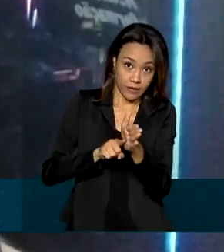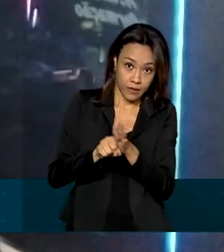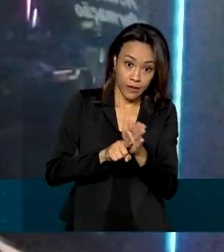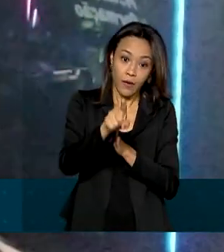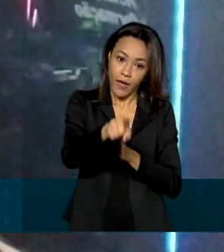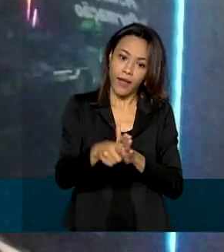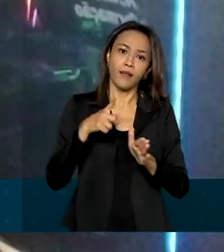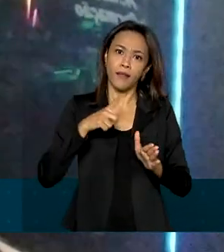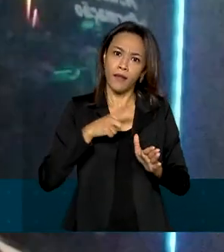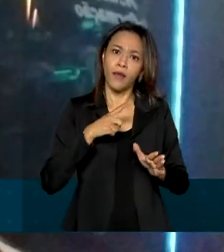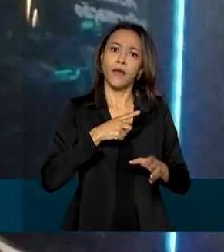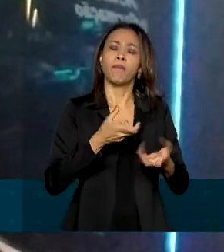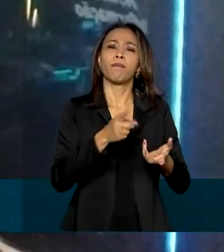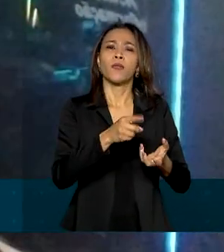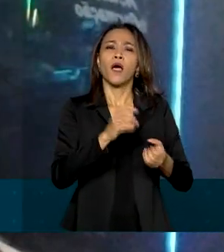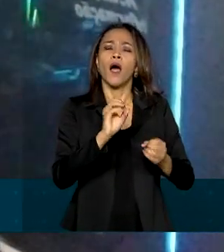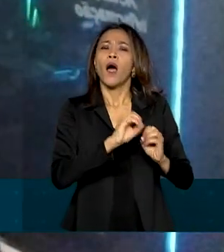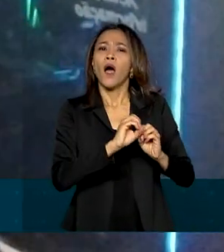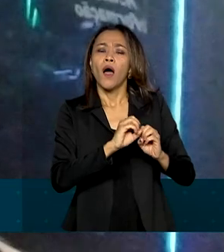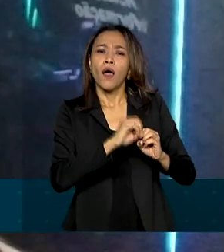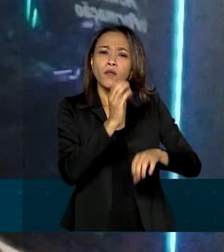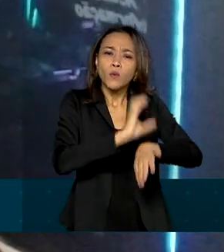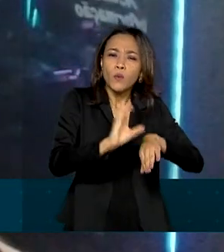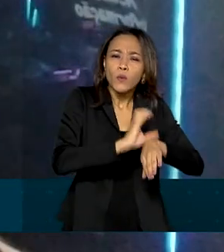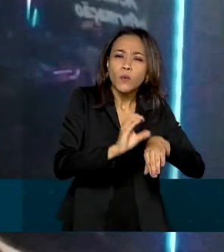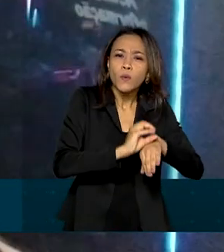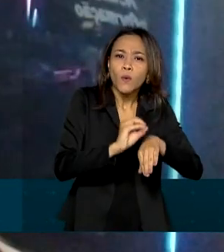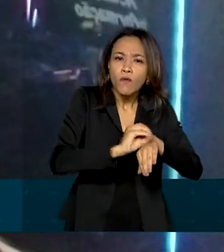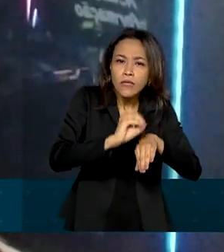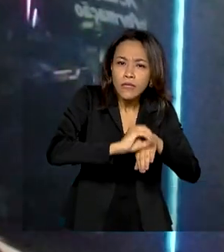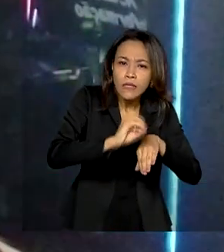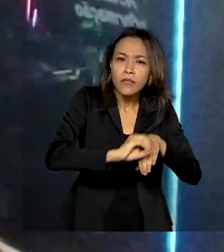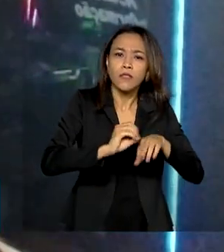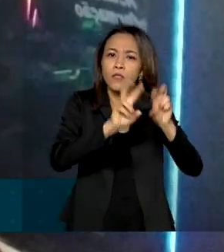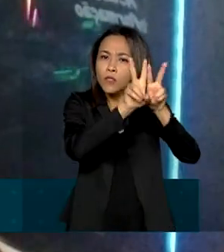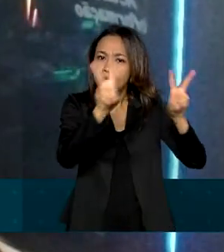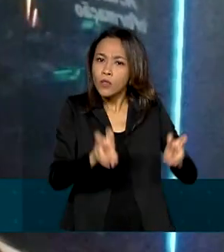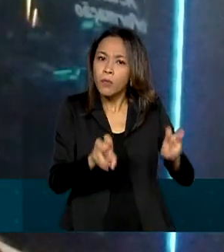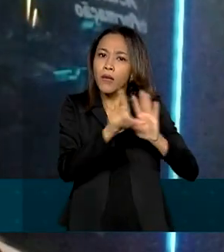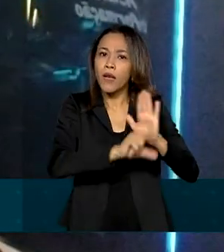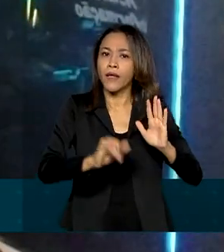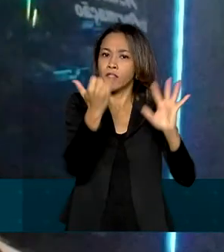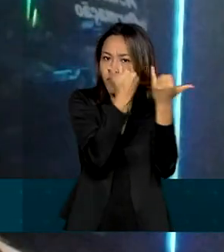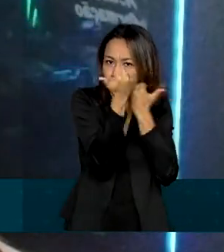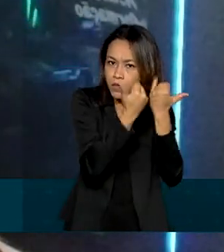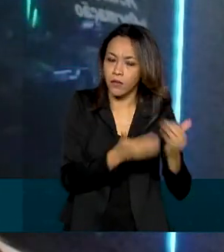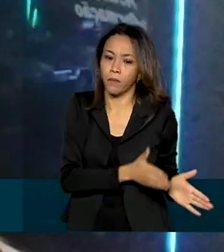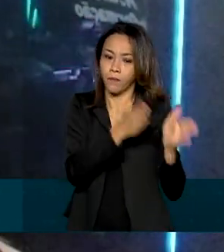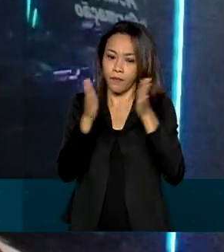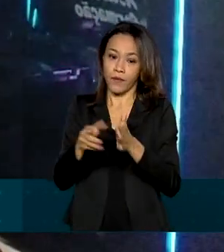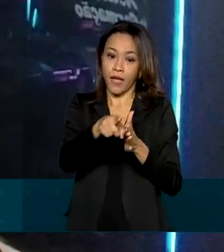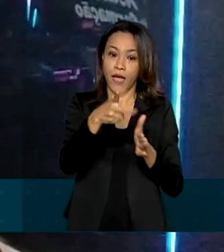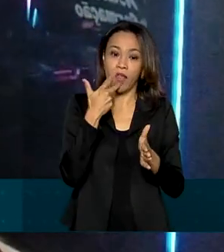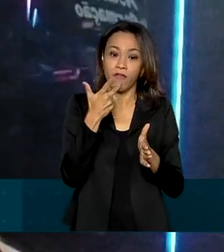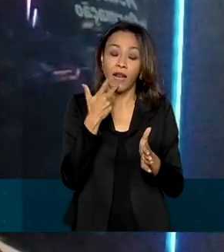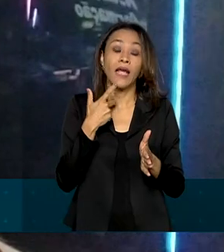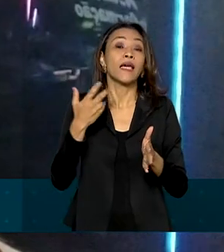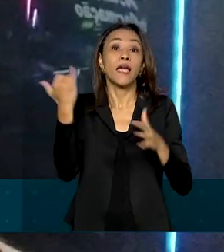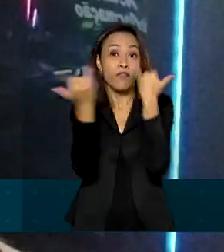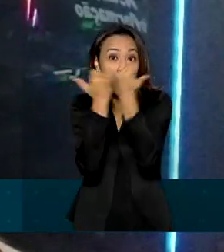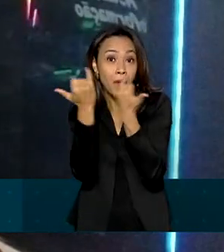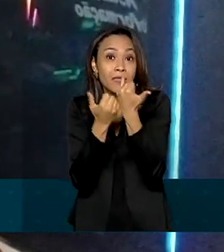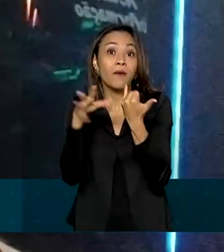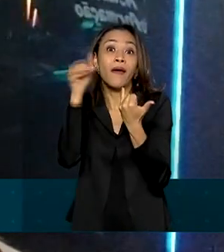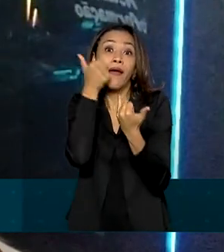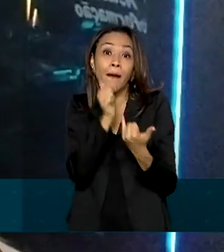movimentos sociais sobre a Lei de Acesso à Informação. A gente tem essa premissa de que a informação é a mãe de todos os